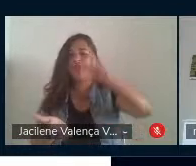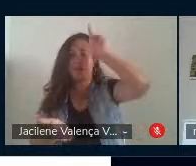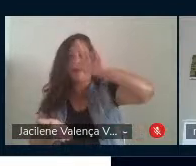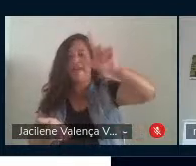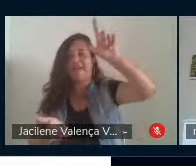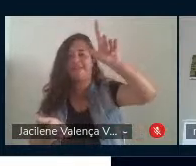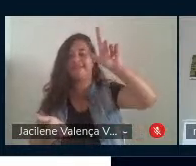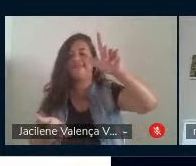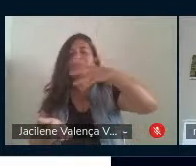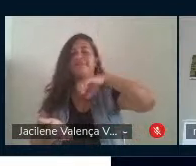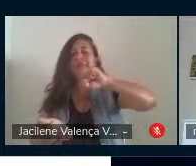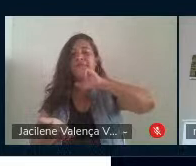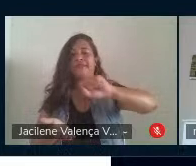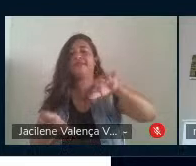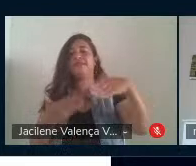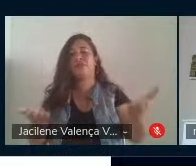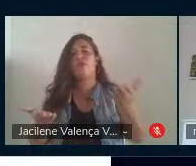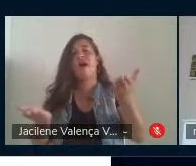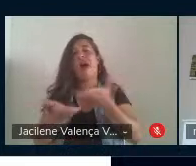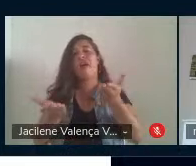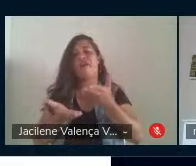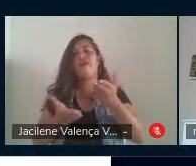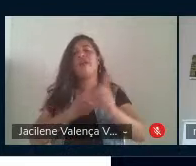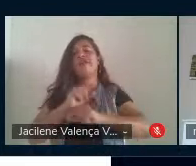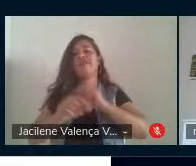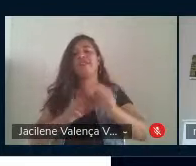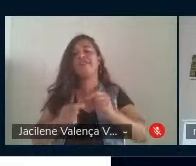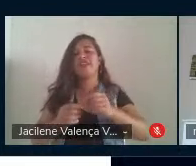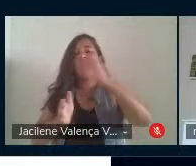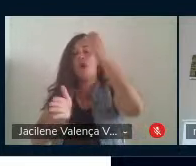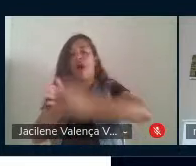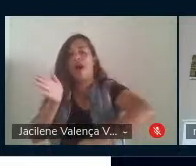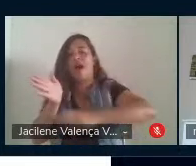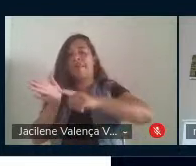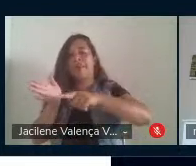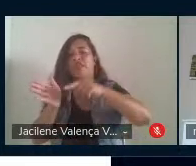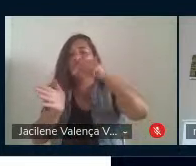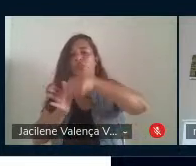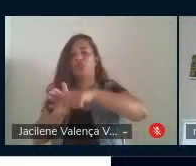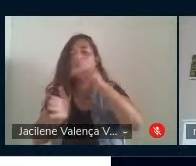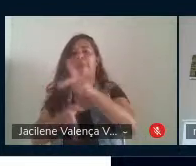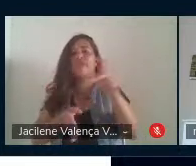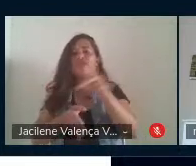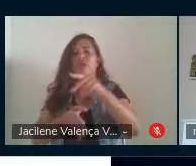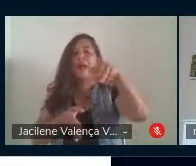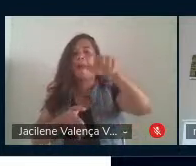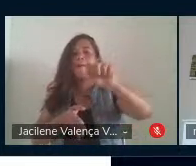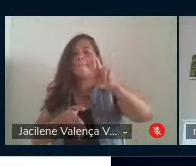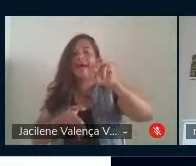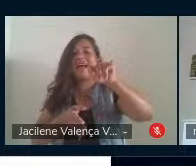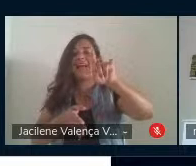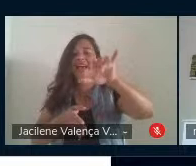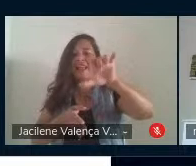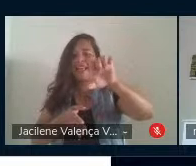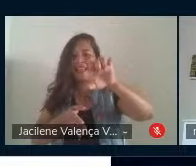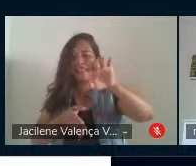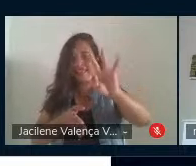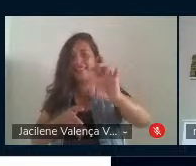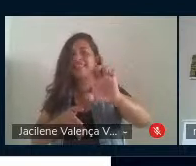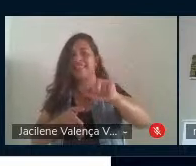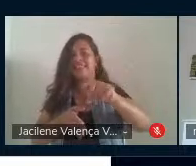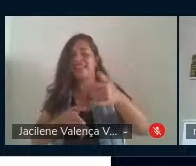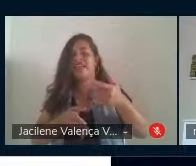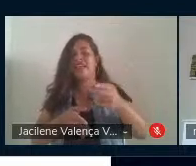toada, e eu já entro então um pouquinho no capítulo, que a professora Margarete Sampaio, da Universidade Estadual do Ceará, e eu,